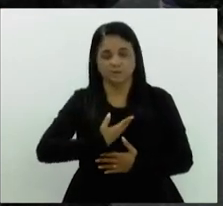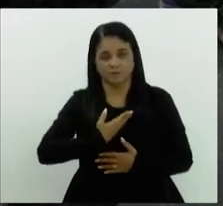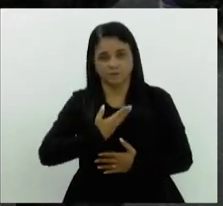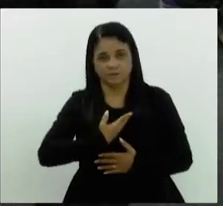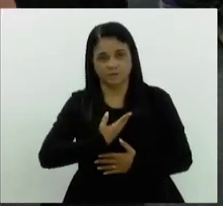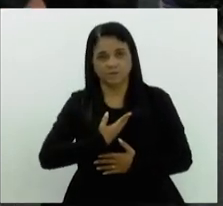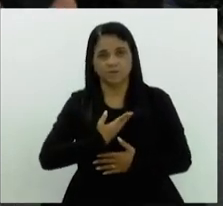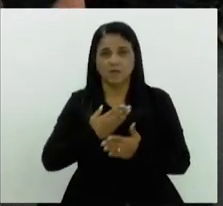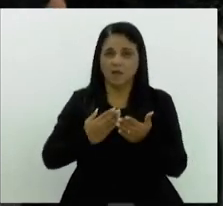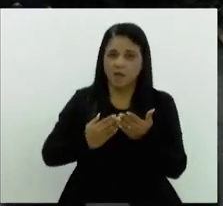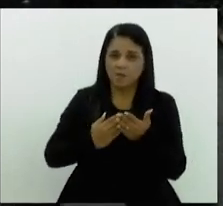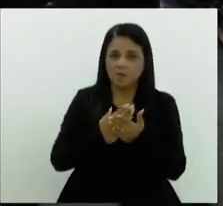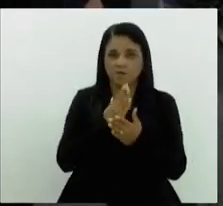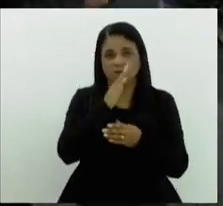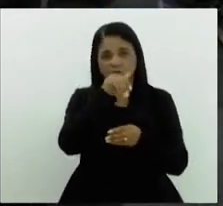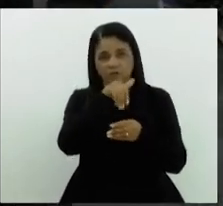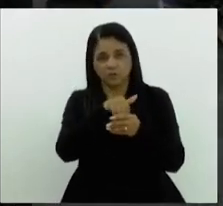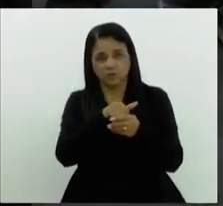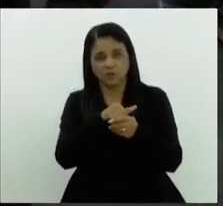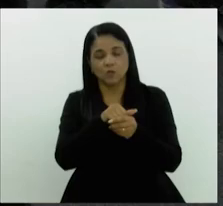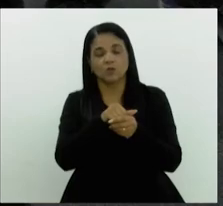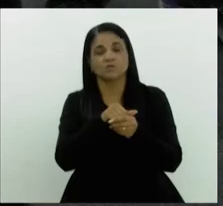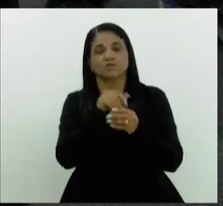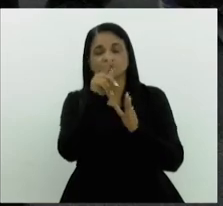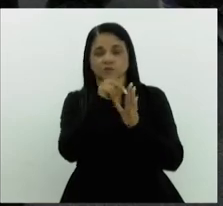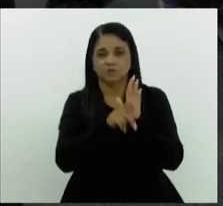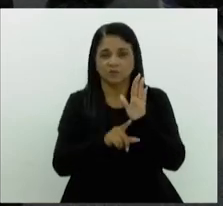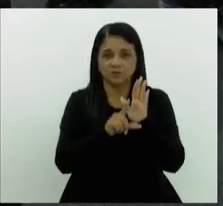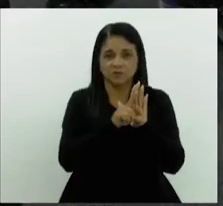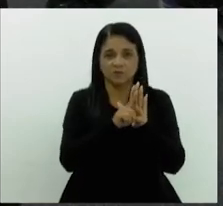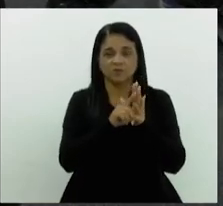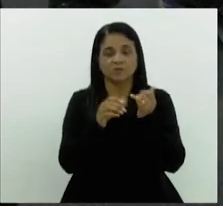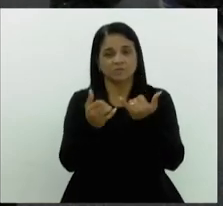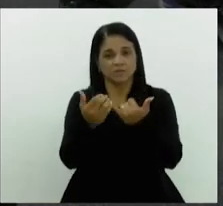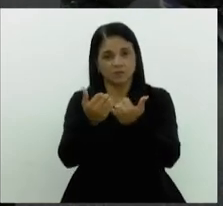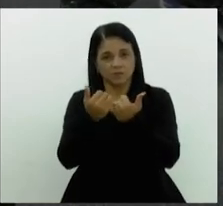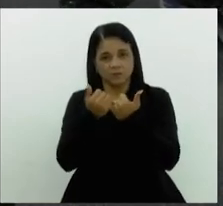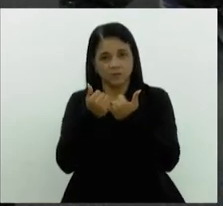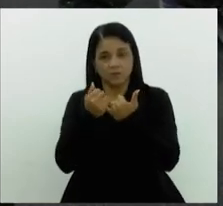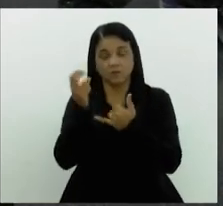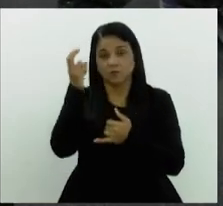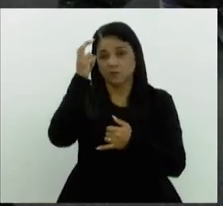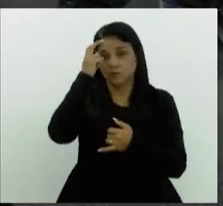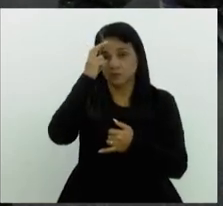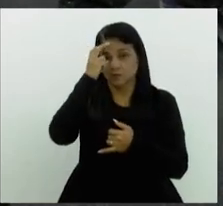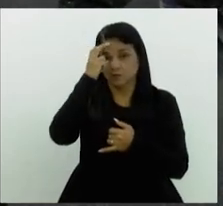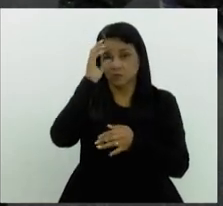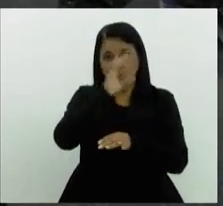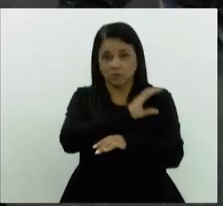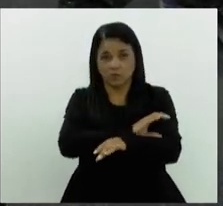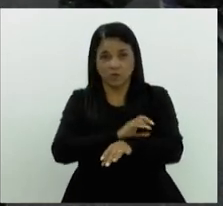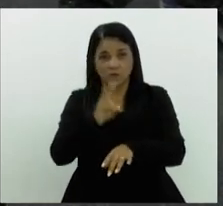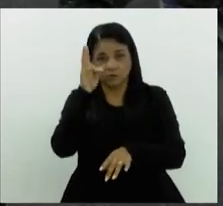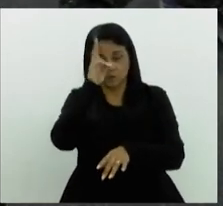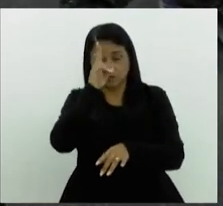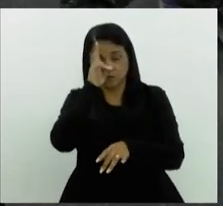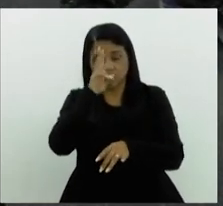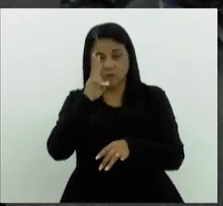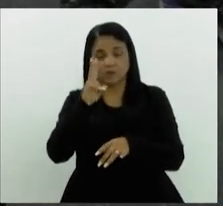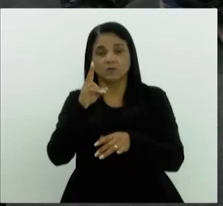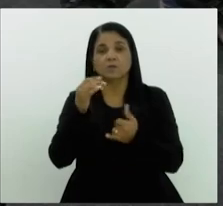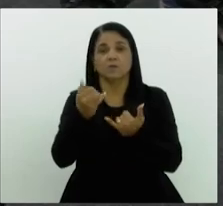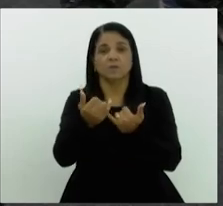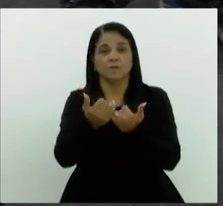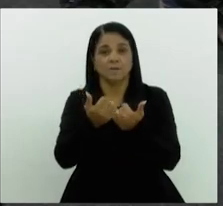aprovaram, que torceram pelo projeto, que declara como patrimônio histórico, cultural, de natureza imaterial do Estado do Rio de